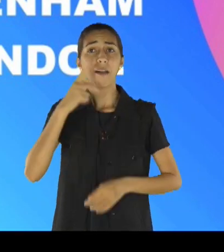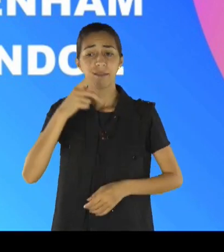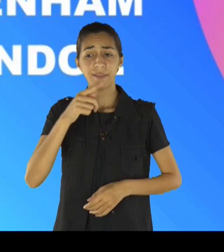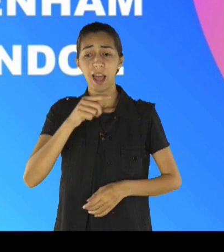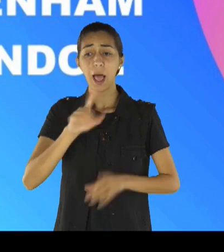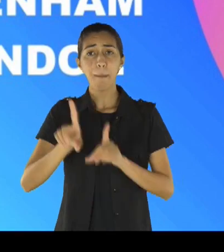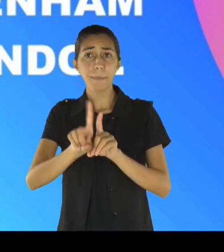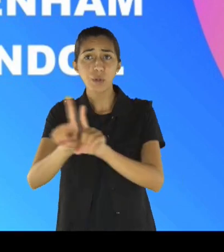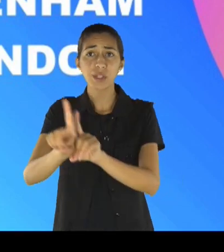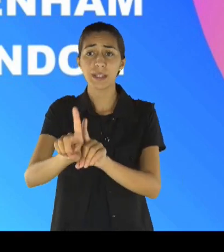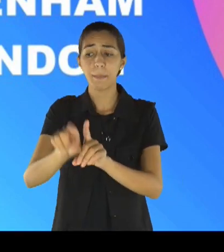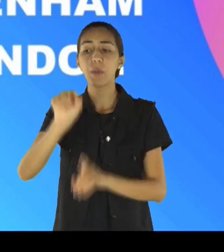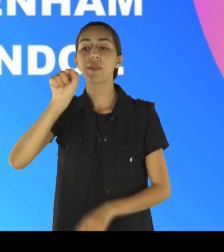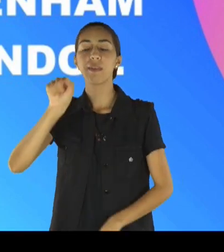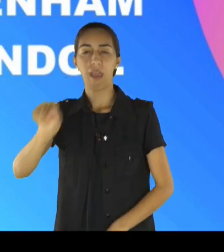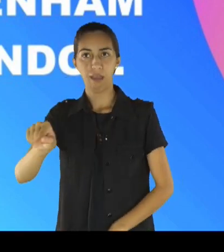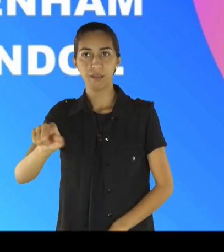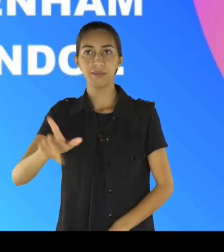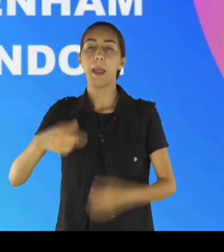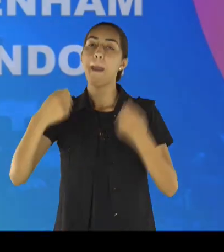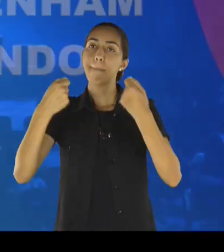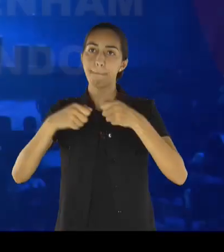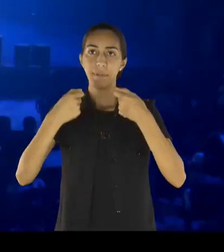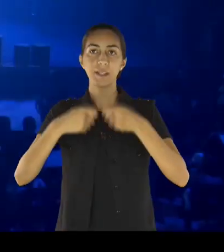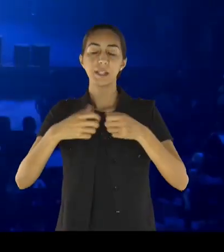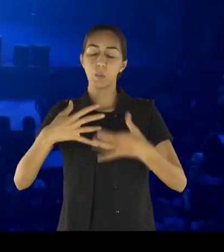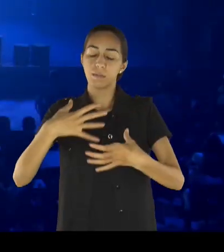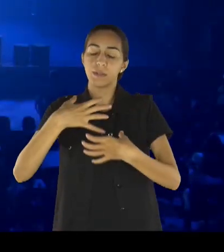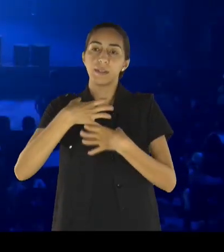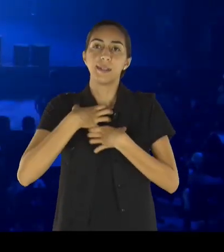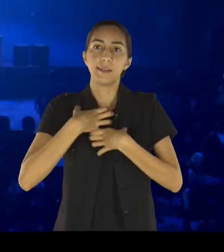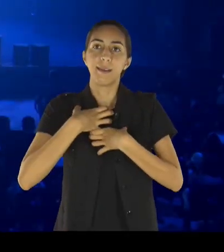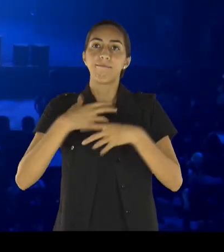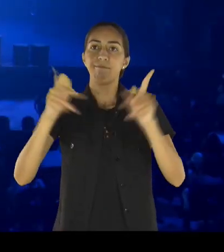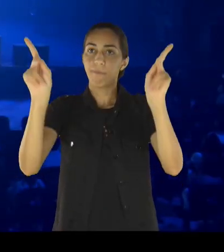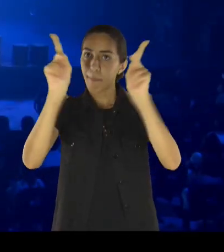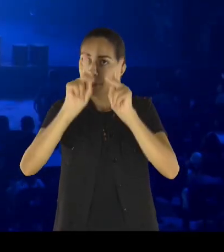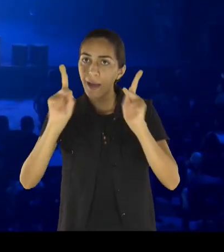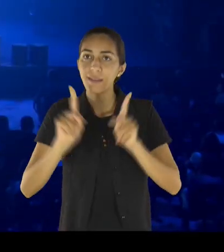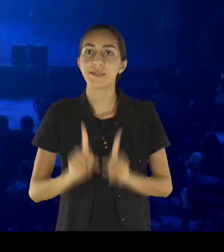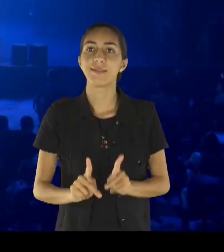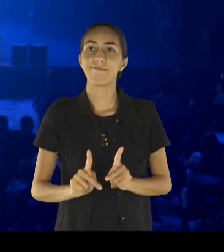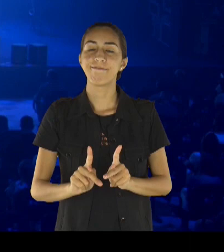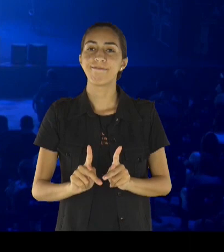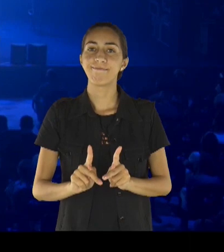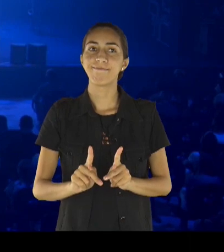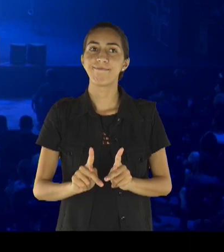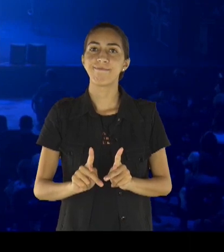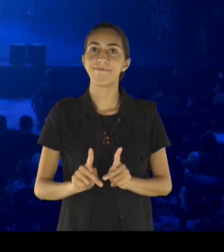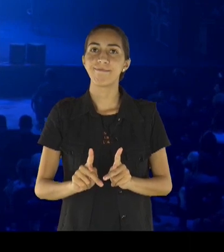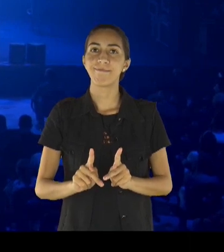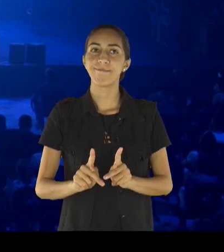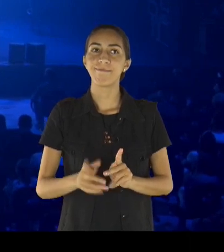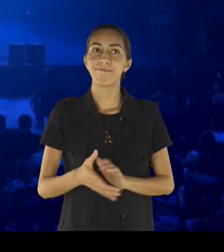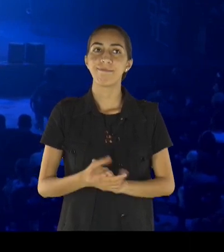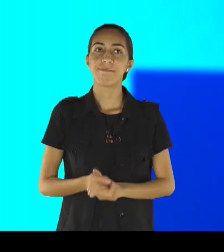Você pode crer no que eu estou dizendo. Jesus está dizendo para os discípulos, nós podemos crer no que Jesus nos disse.